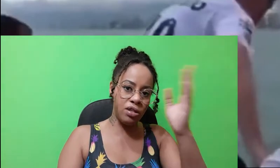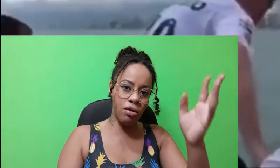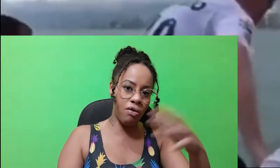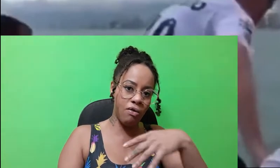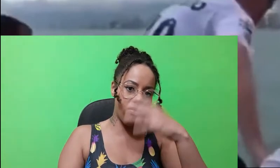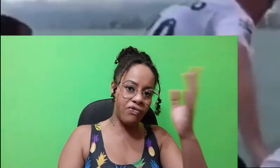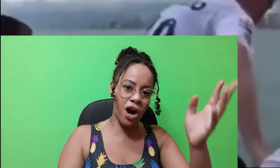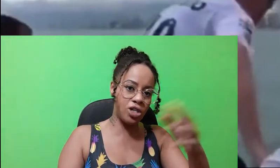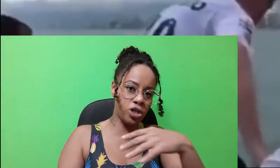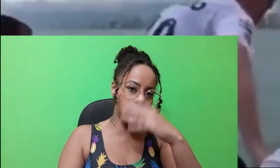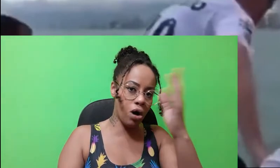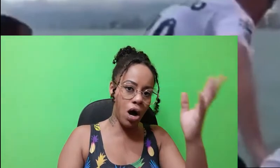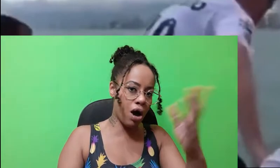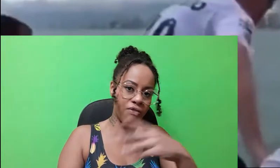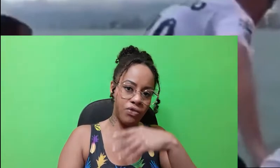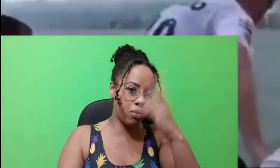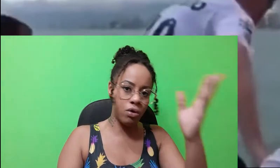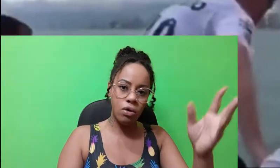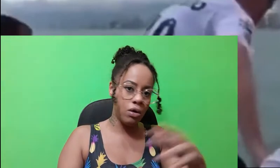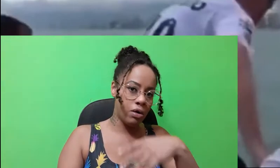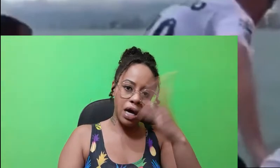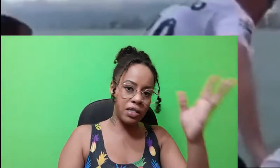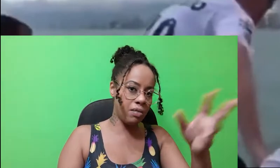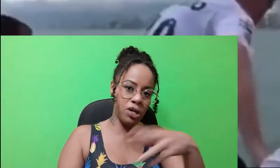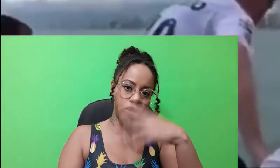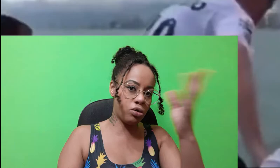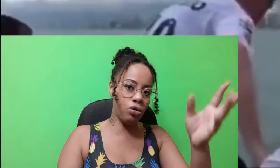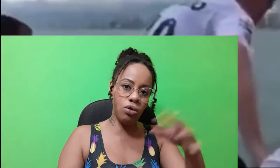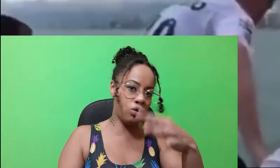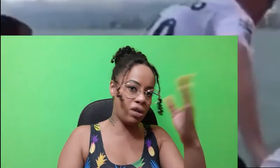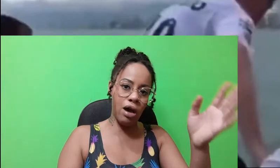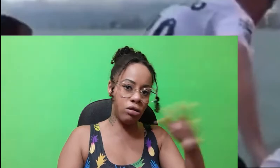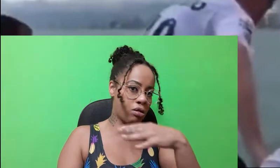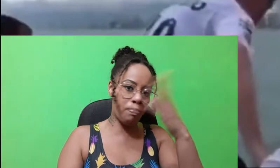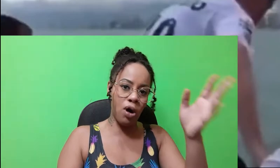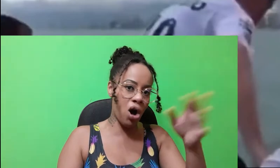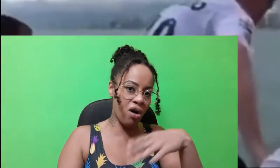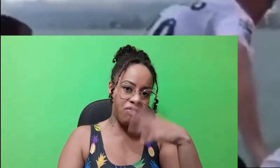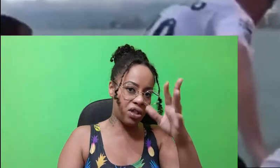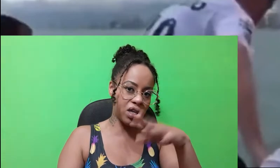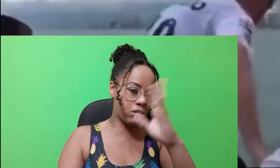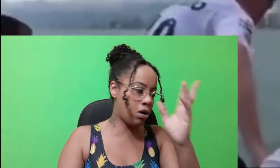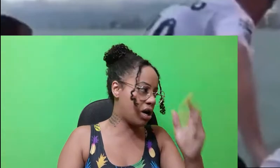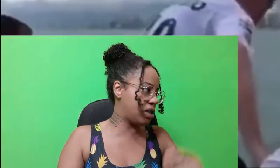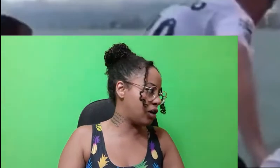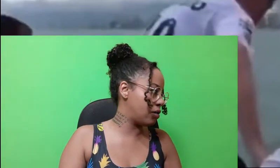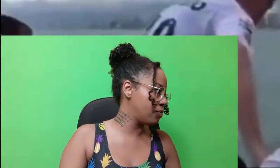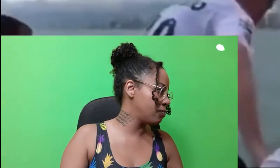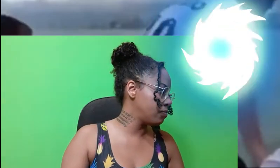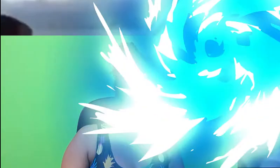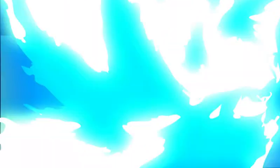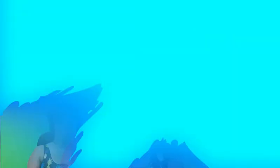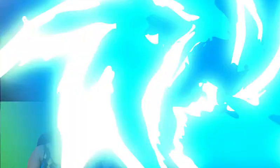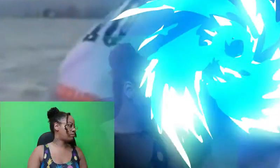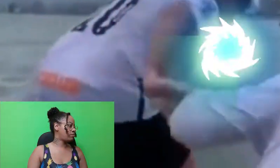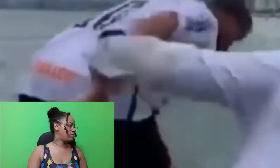E o Brasil forte de novo. Acima de tudo, Deus do povo. Essas coisas.